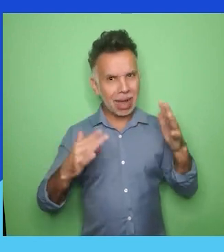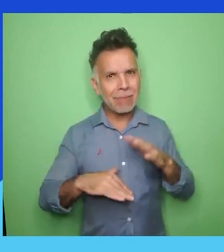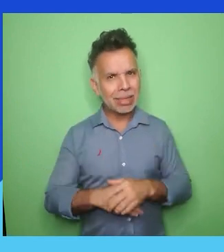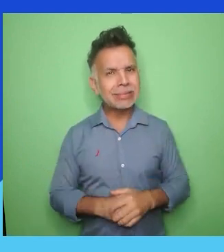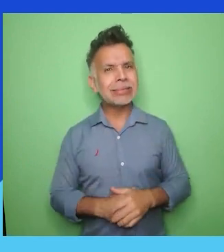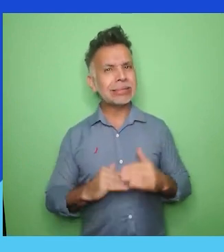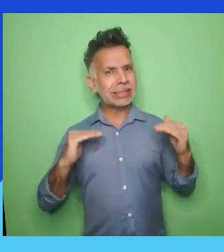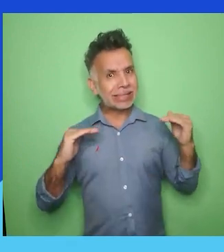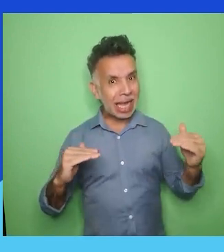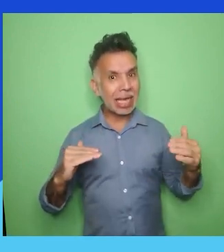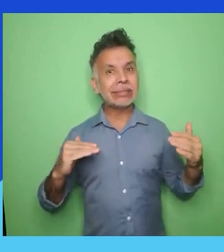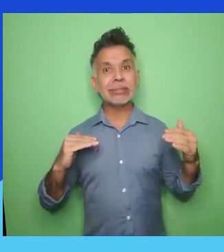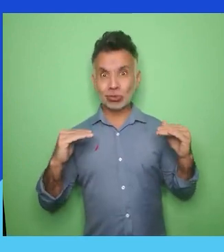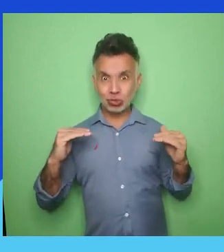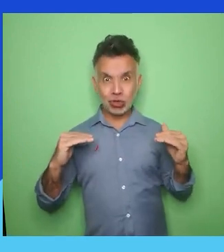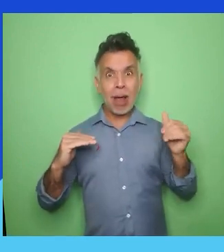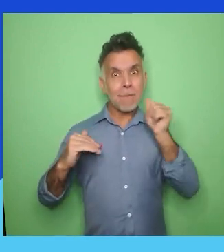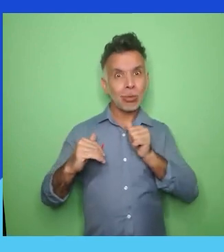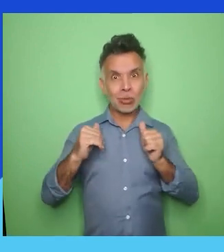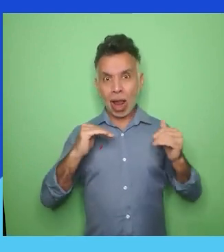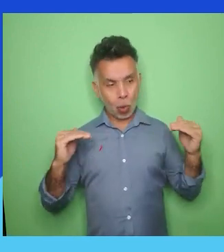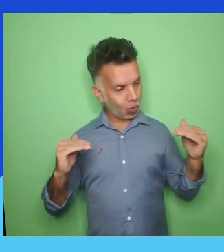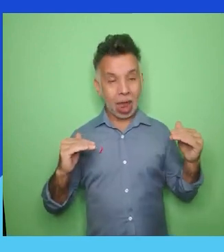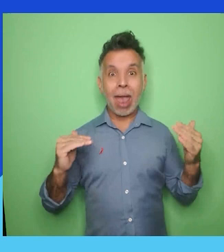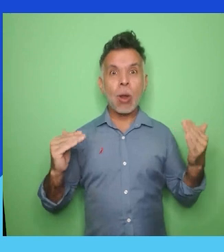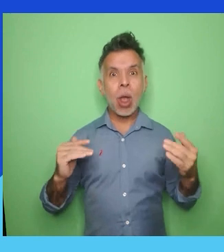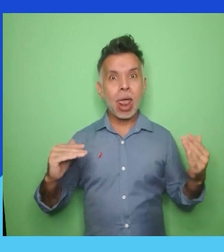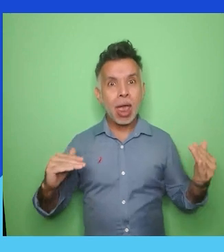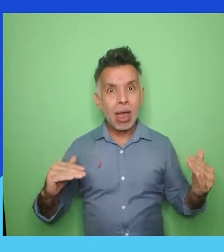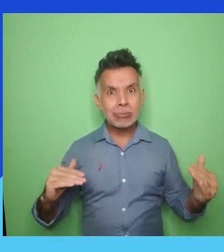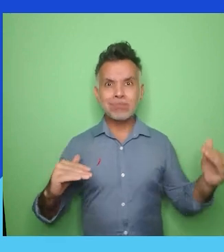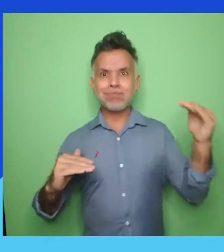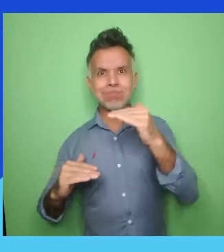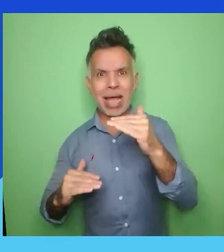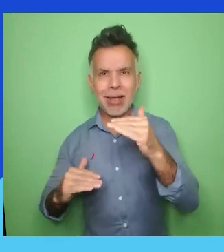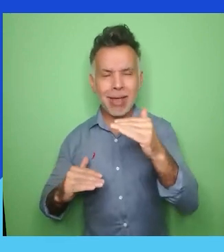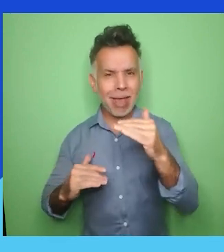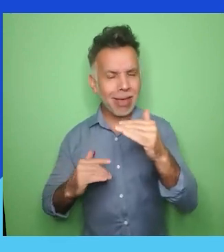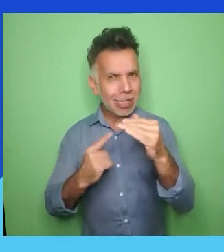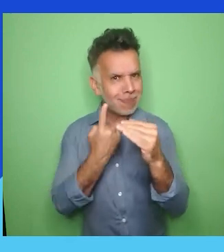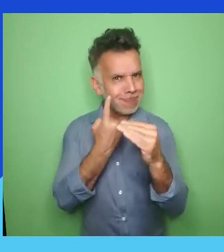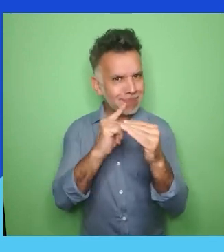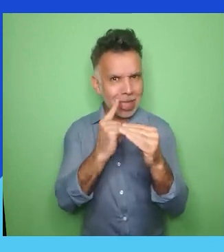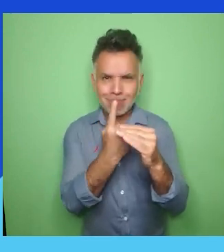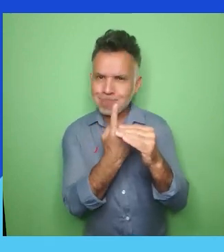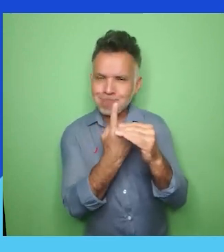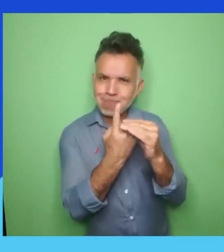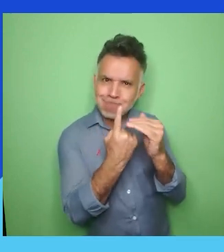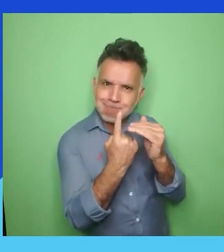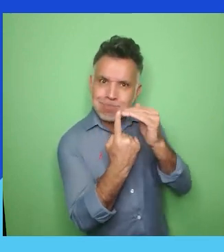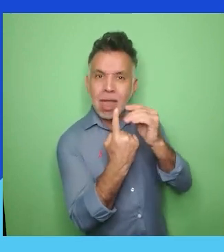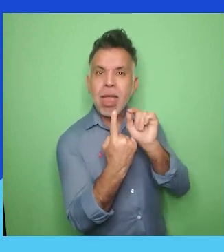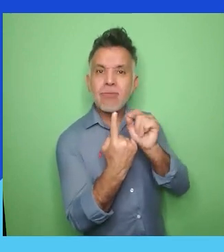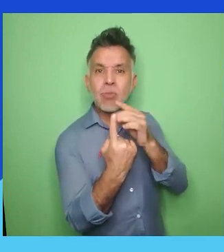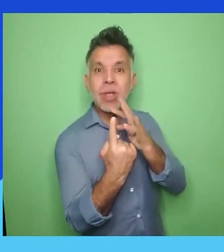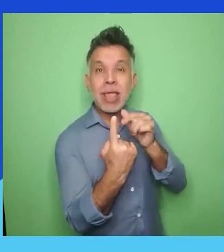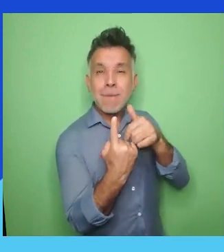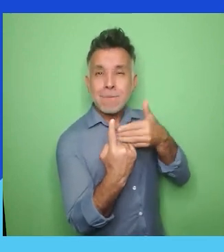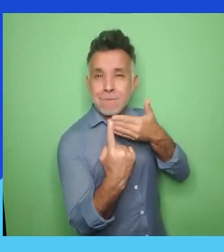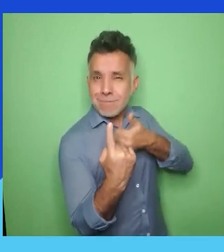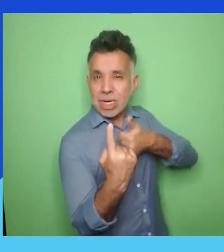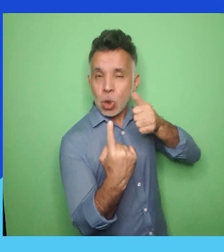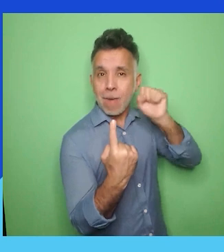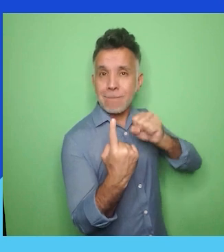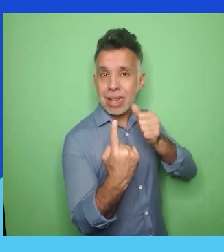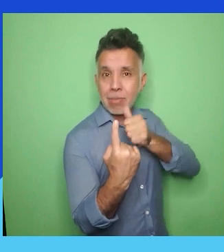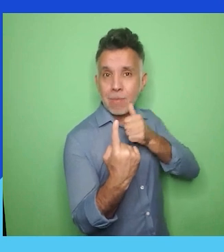chegamos à reta final. Ao topo. Vamos conhecer a melhor empresa para a mulher trabalhar na categoria Grande Porte. E